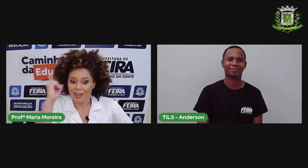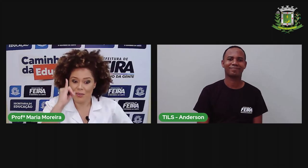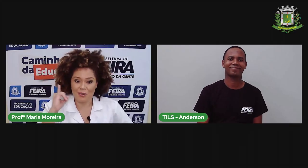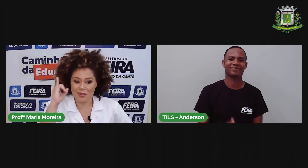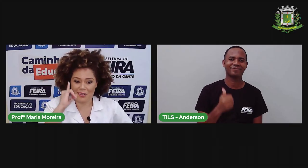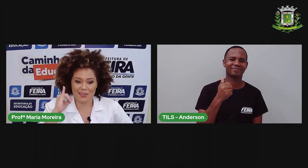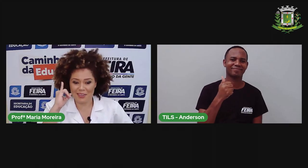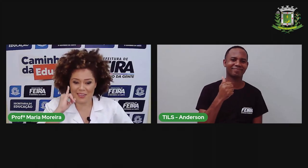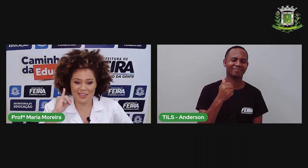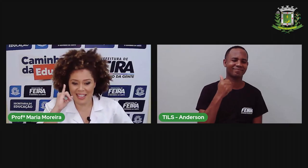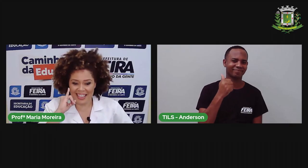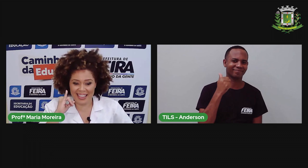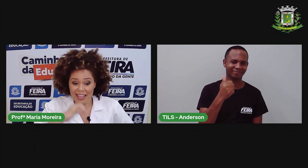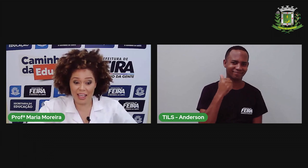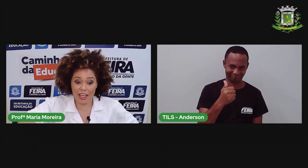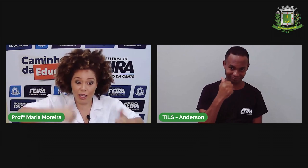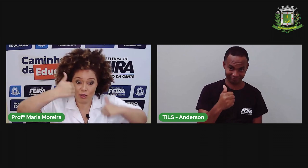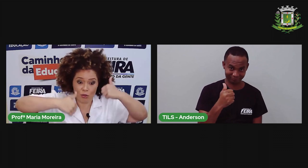Oi,